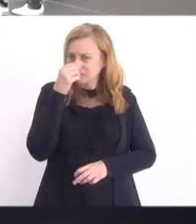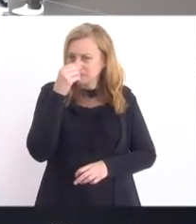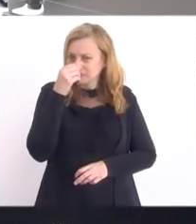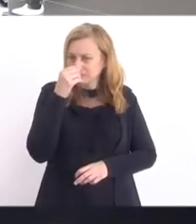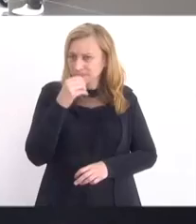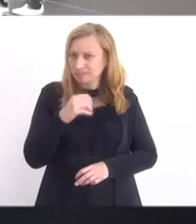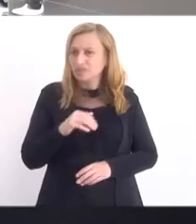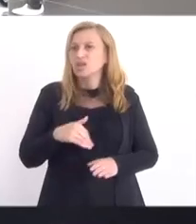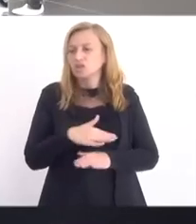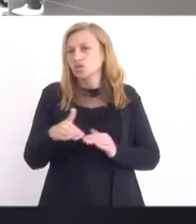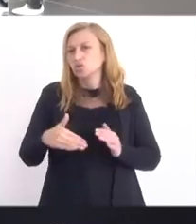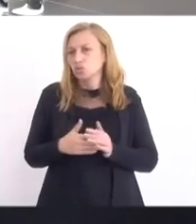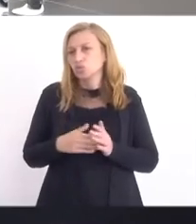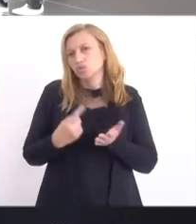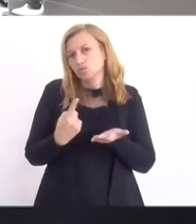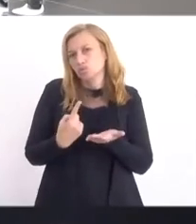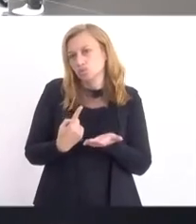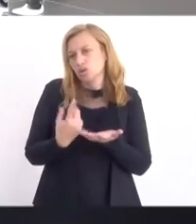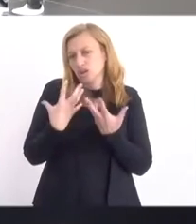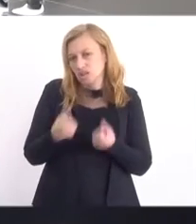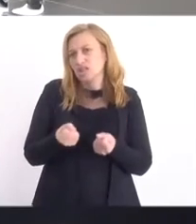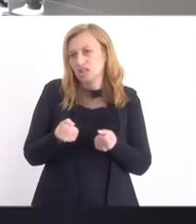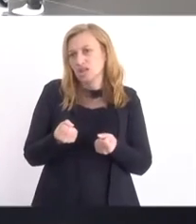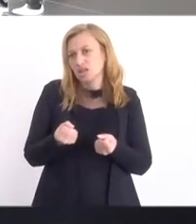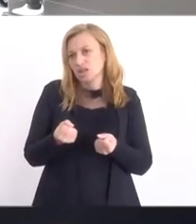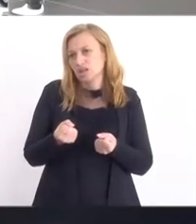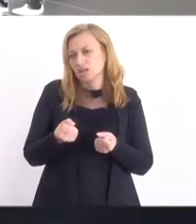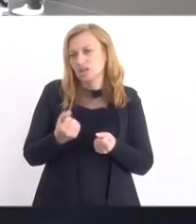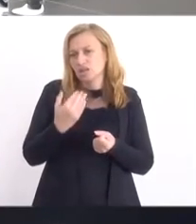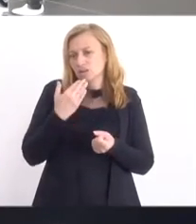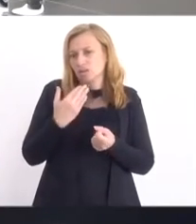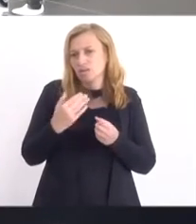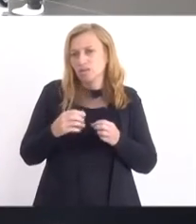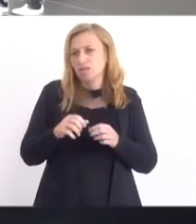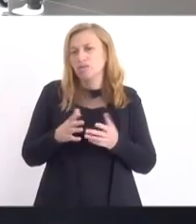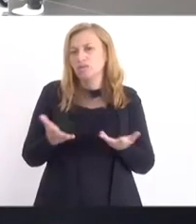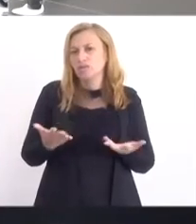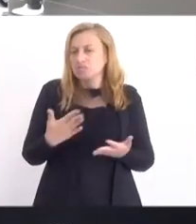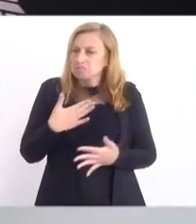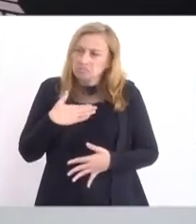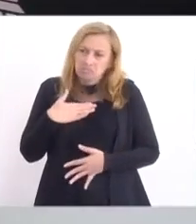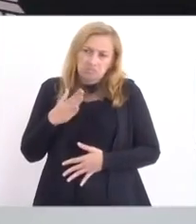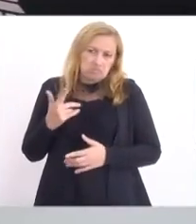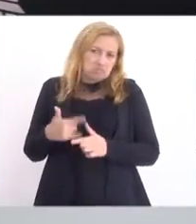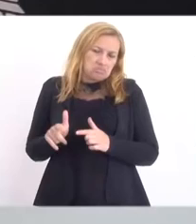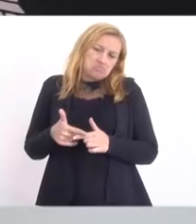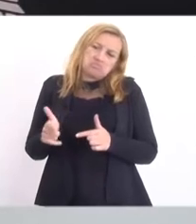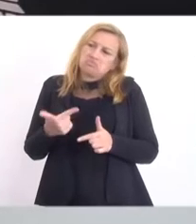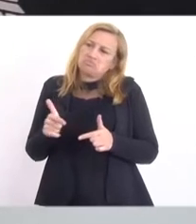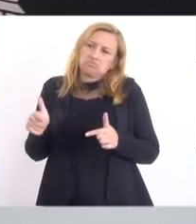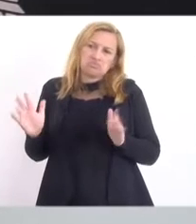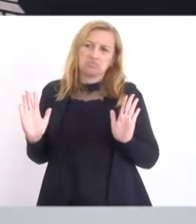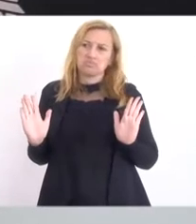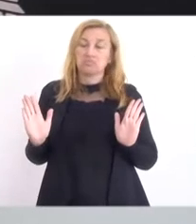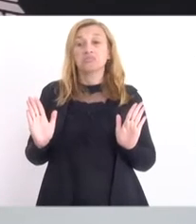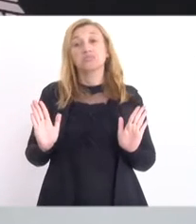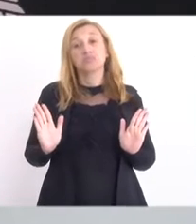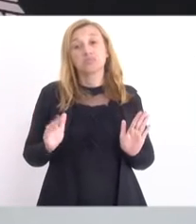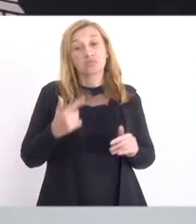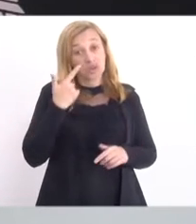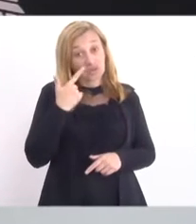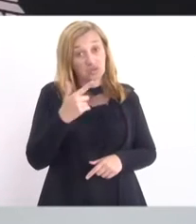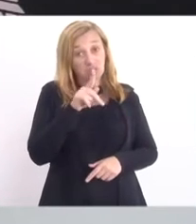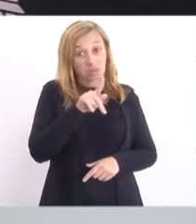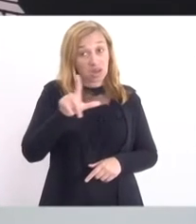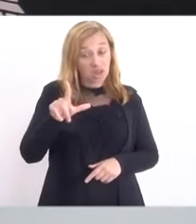Só se todos concordarem. abrem um precedente, meu deputado Luiz Paulo. Eu da minha parte não. Mas tem que, pelo menos, ler o PL,